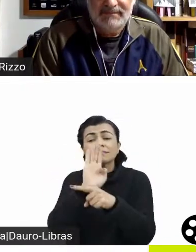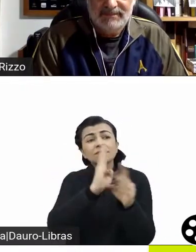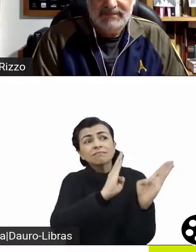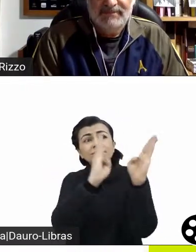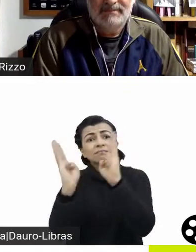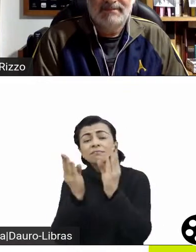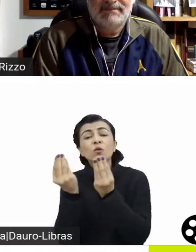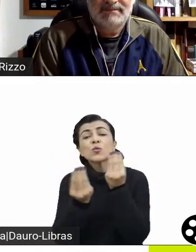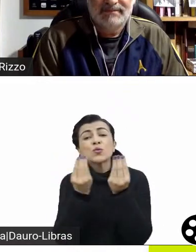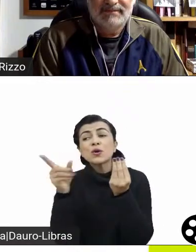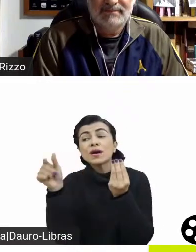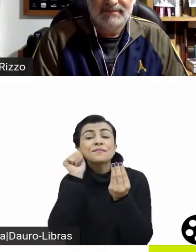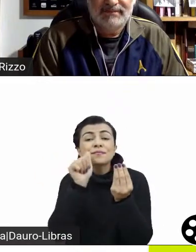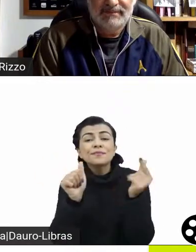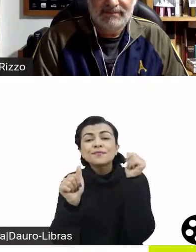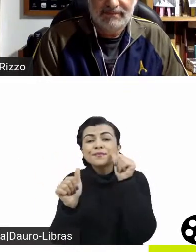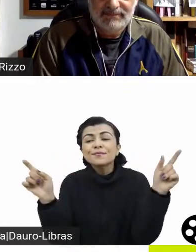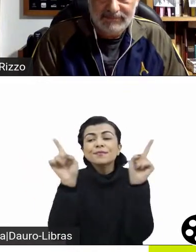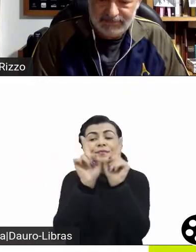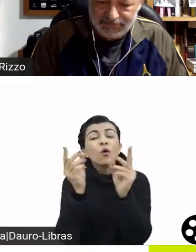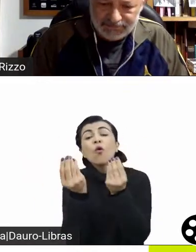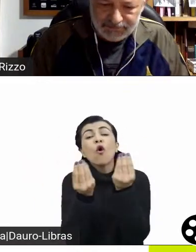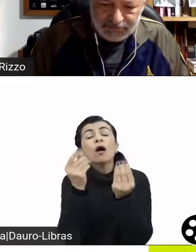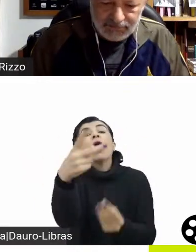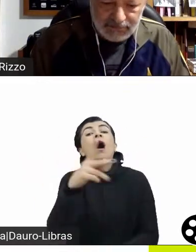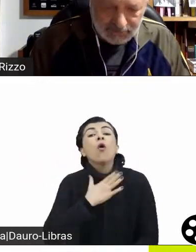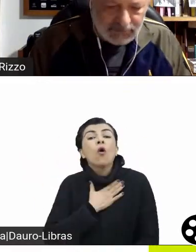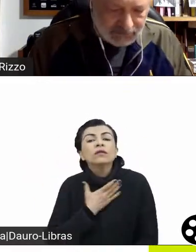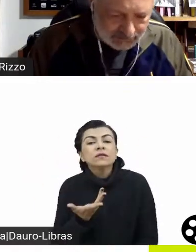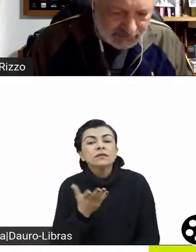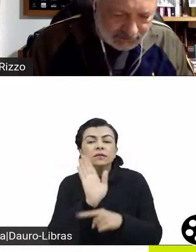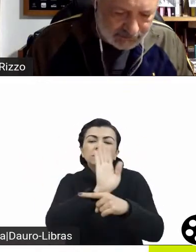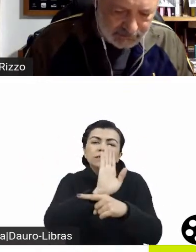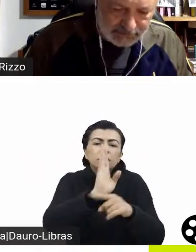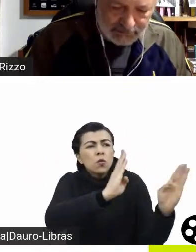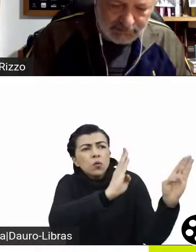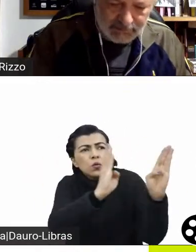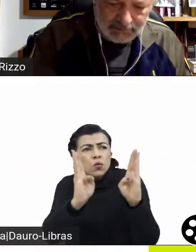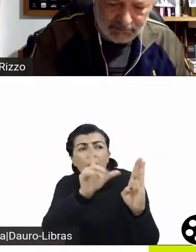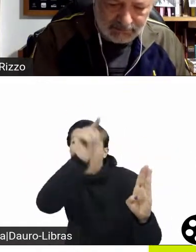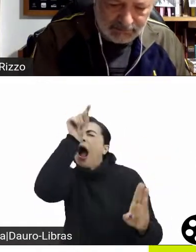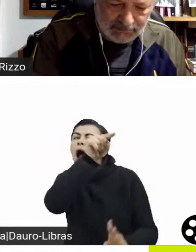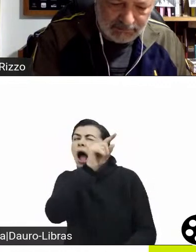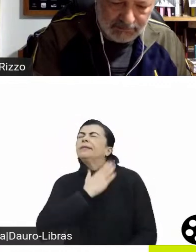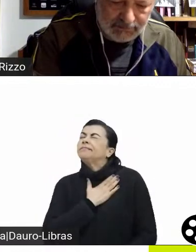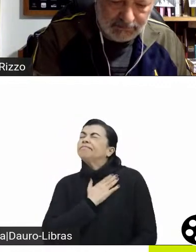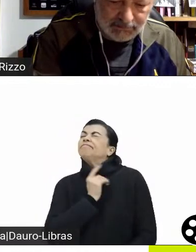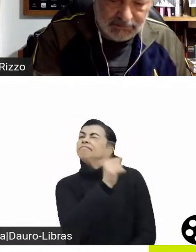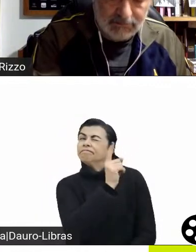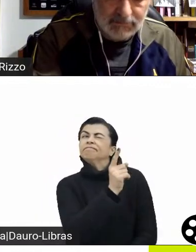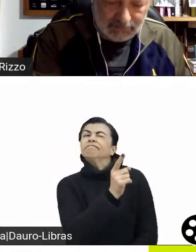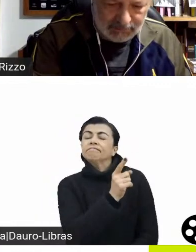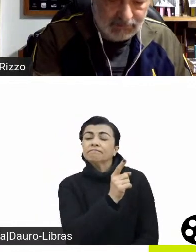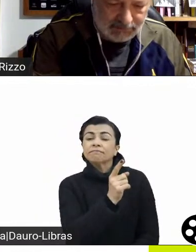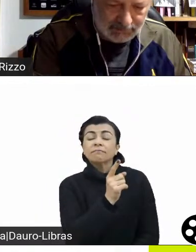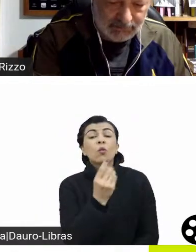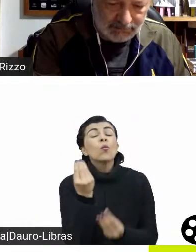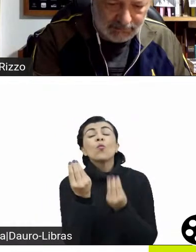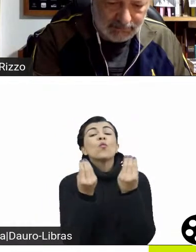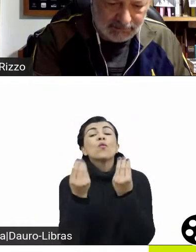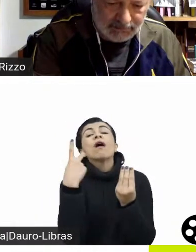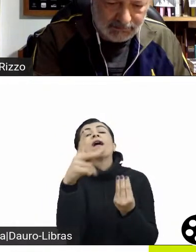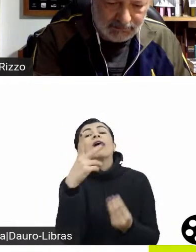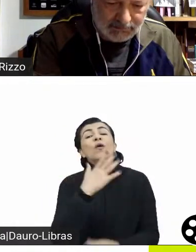sobre o momento do filme que toca mais vocês. Na minha opinião foi essa dança e o momento seguinte onde elas cantam o Fernando que você vê que a vida delas vai